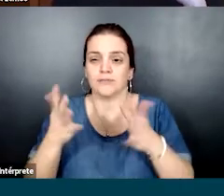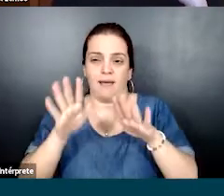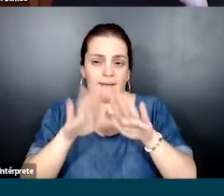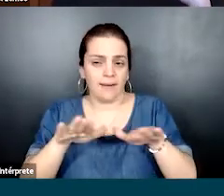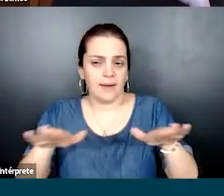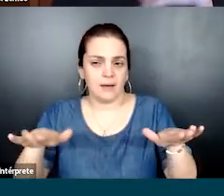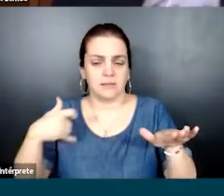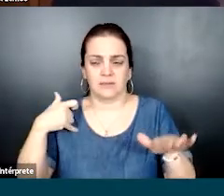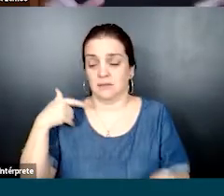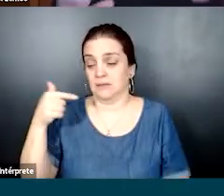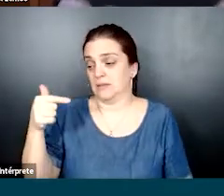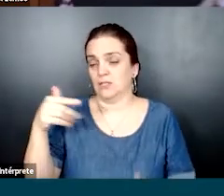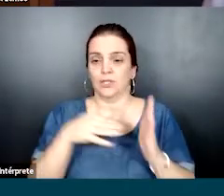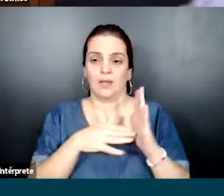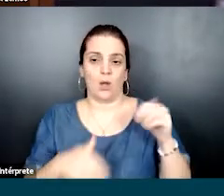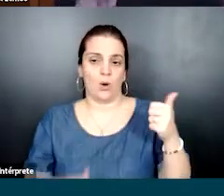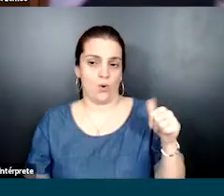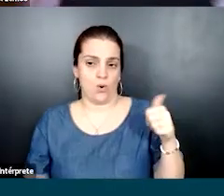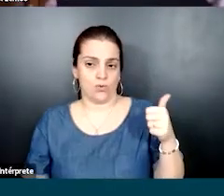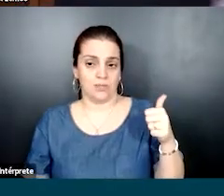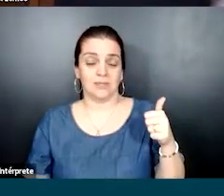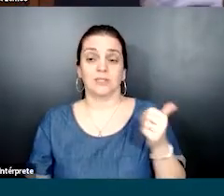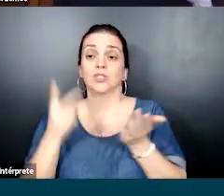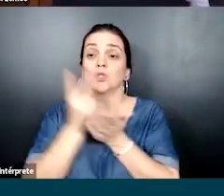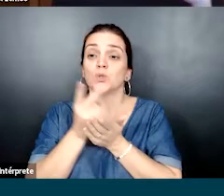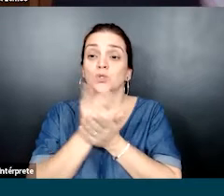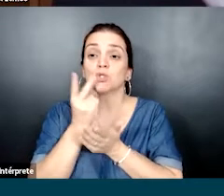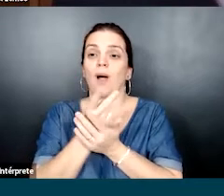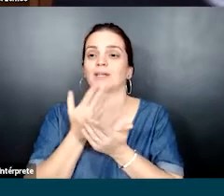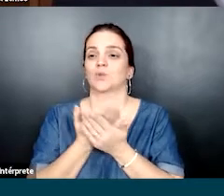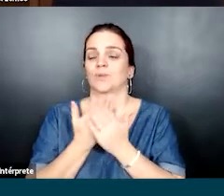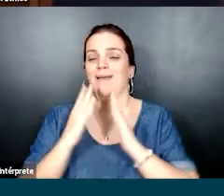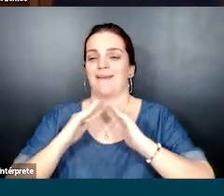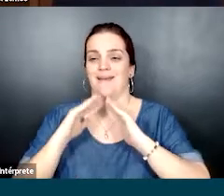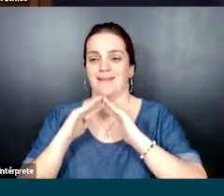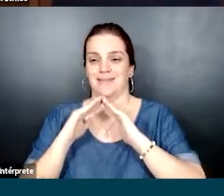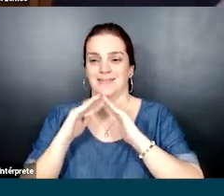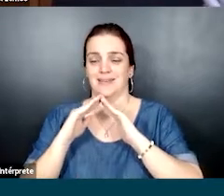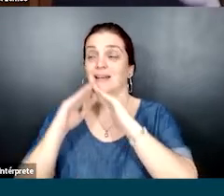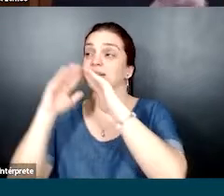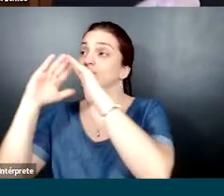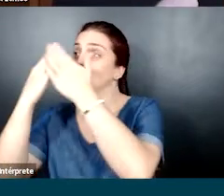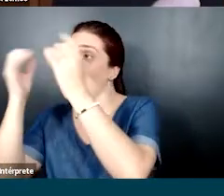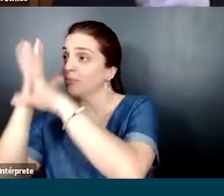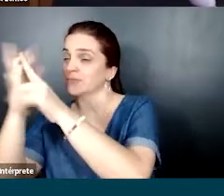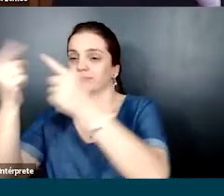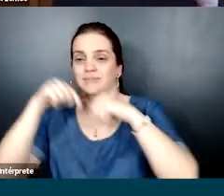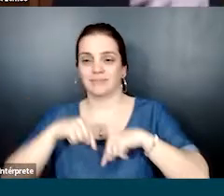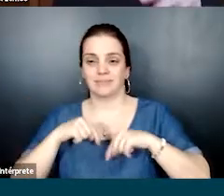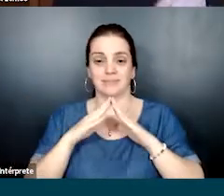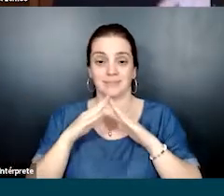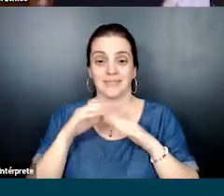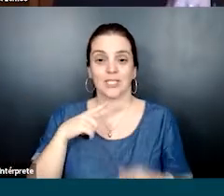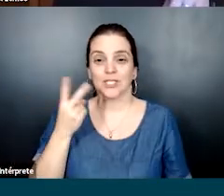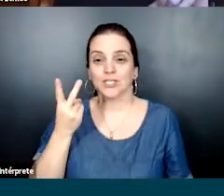que motivasse crianças de uma faixa etária bem específica, de 7 a 11 anos, a continuarem os estudos em casa, né? Então, inclusive, no slide